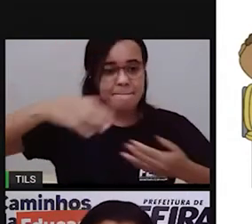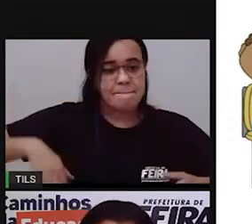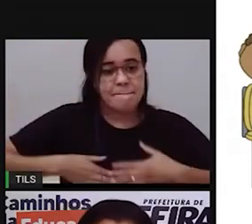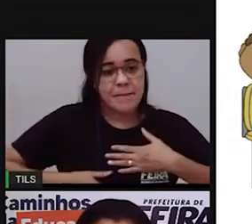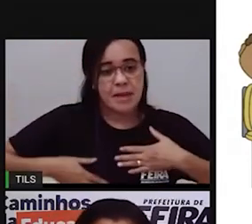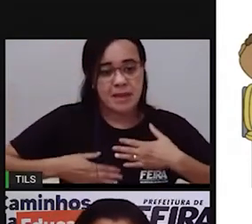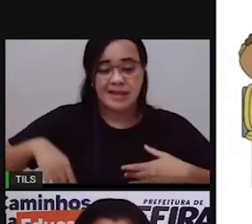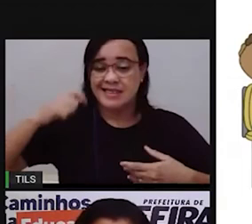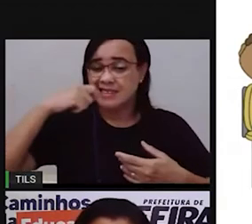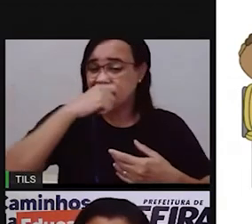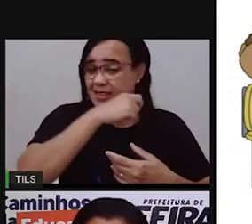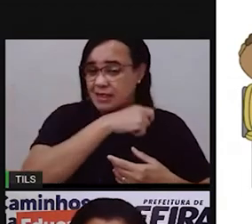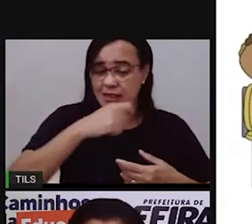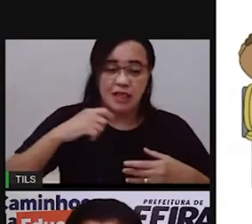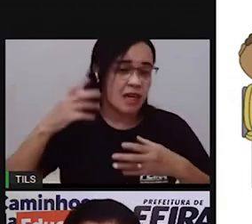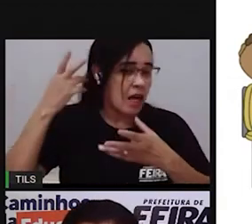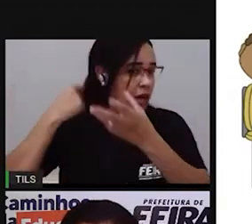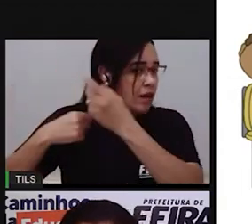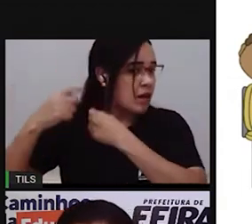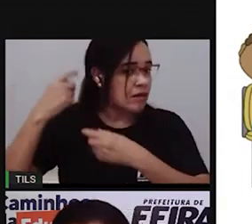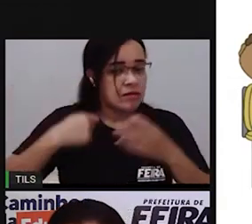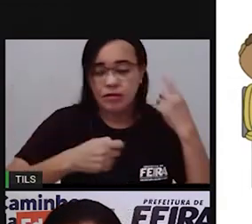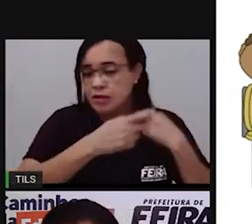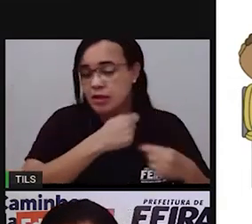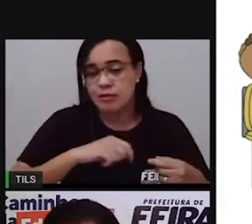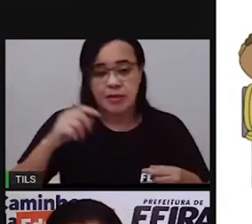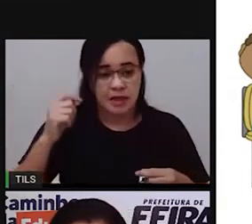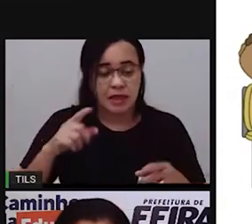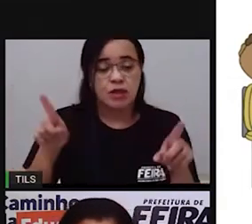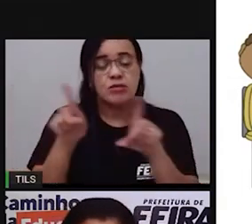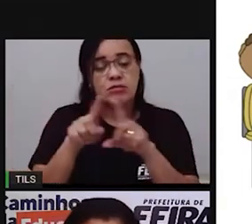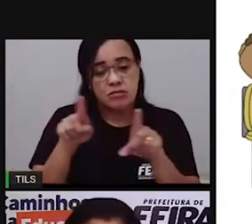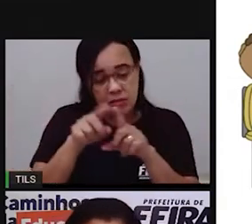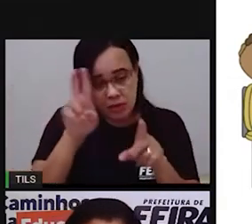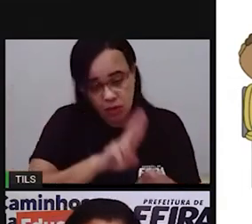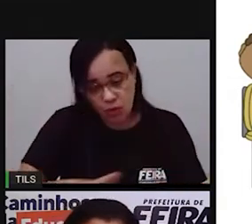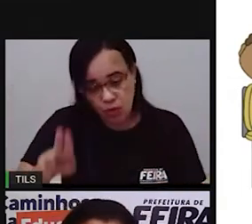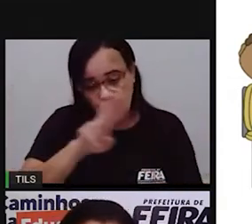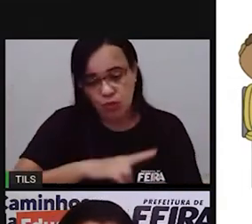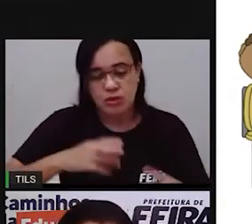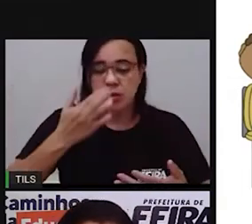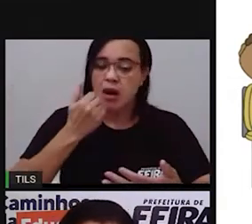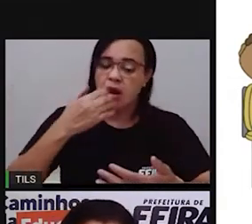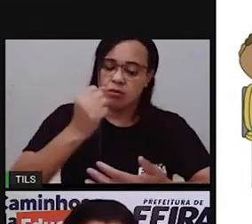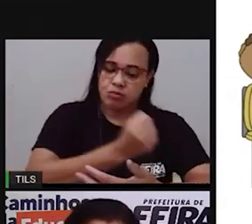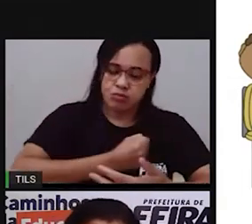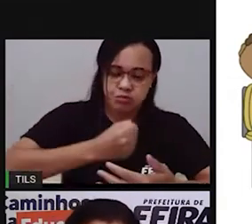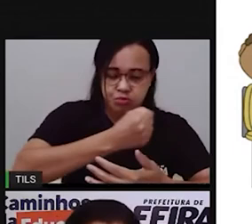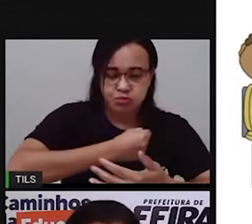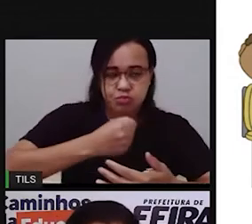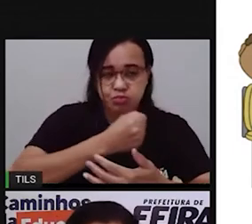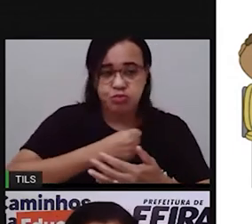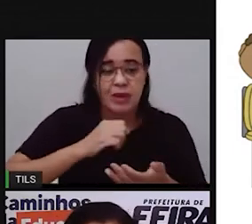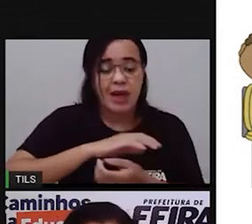cabelo a gente também utiliza água para cozinhar para lavar os alimentos